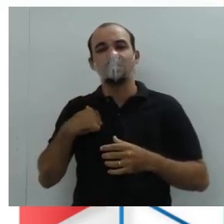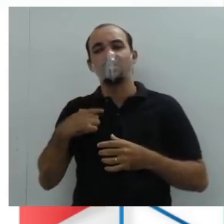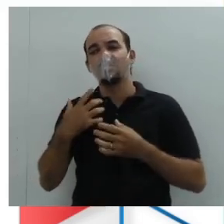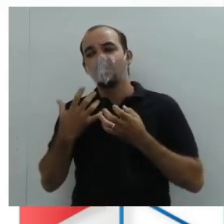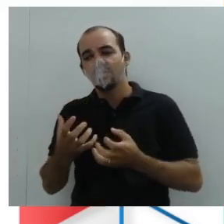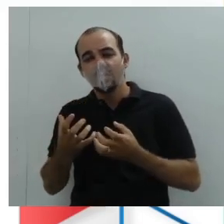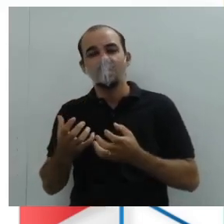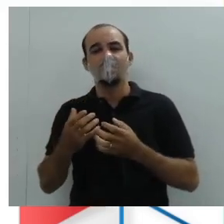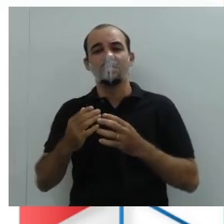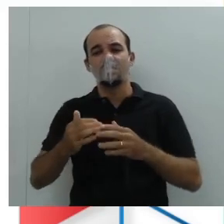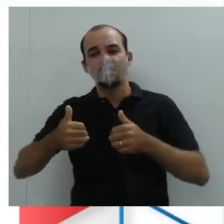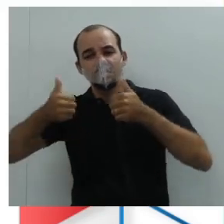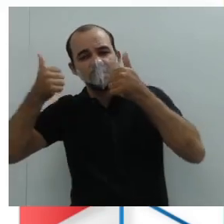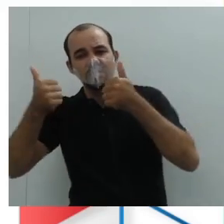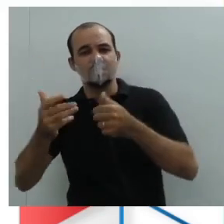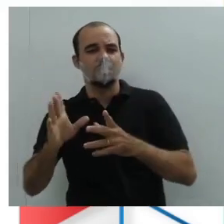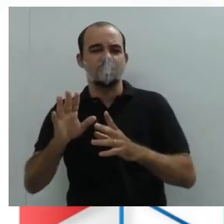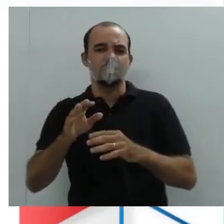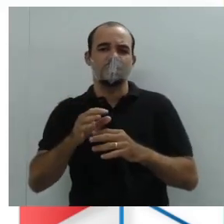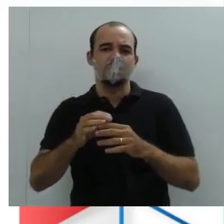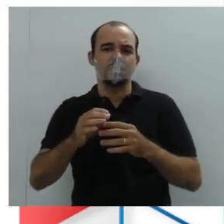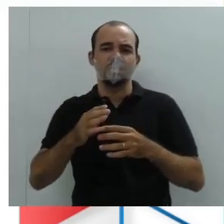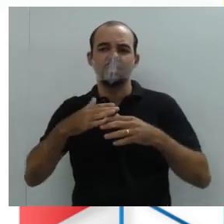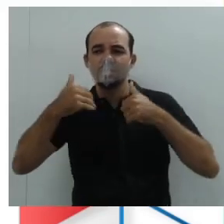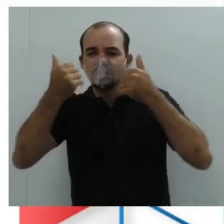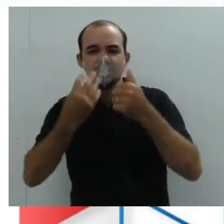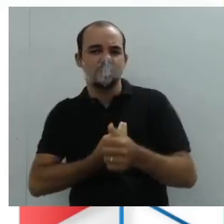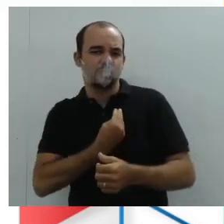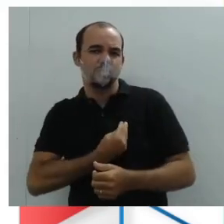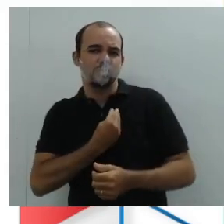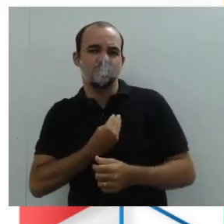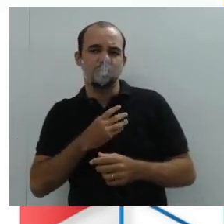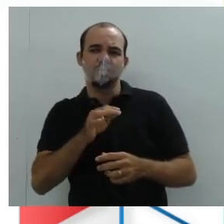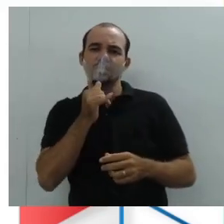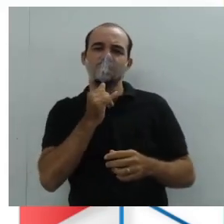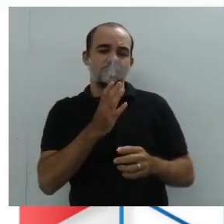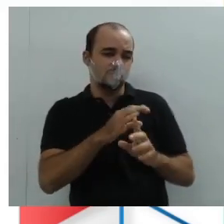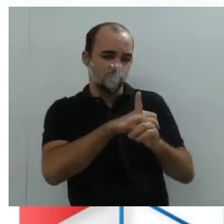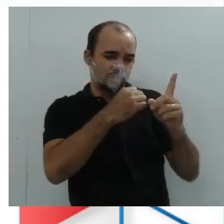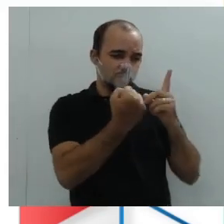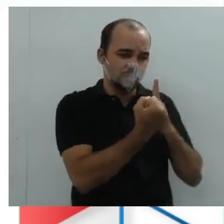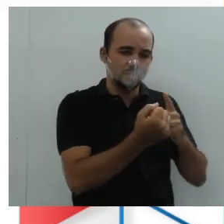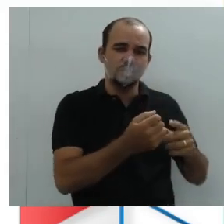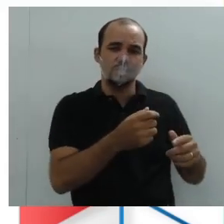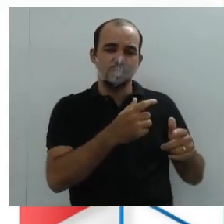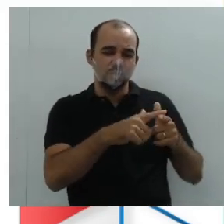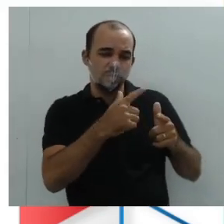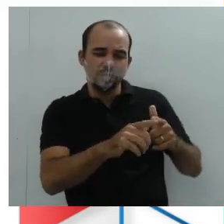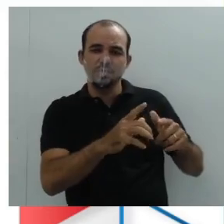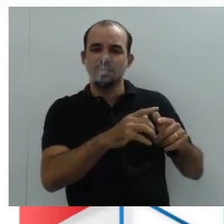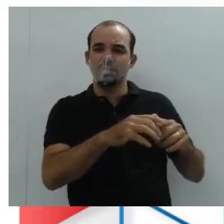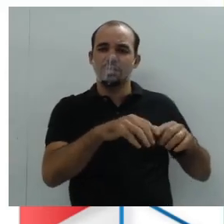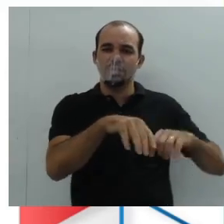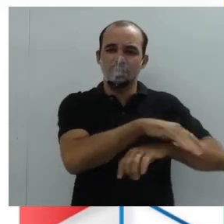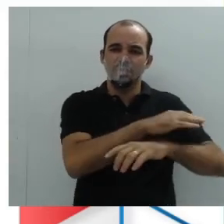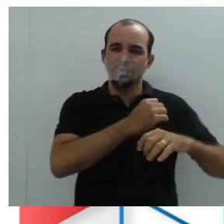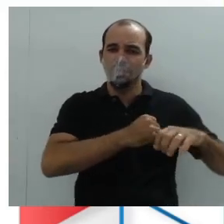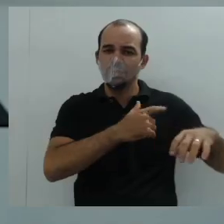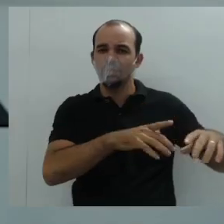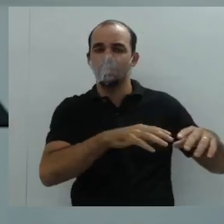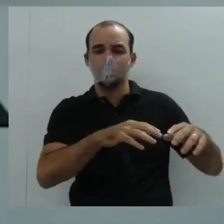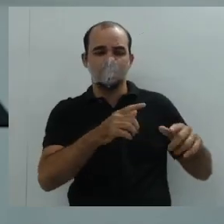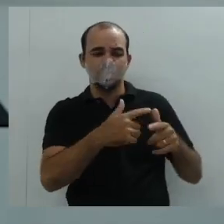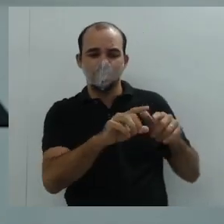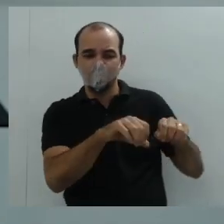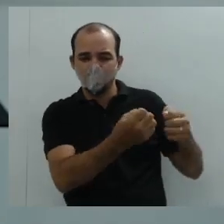Seja ele uma questão social, como um problema comum a todos, seja ele reivindicações pessoais. Ou